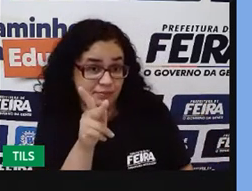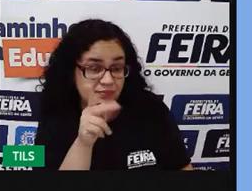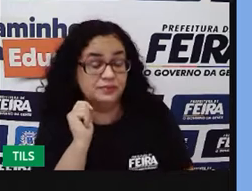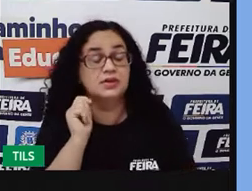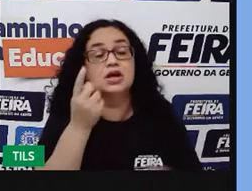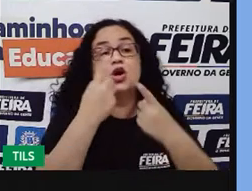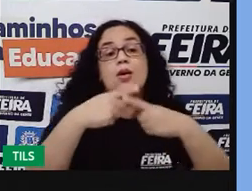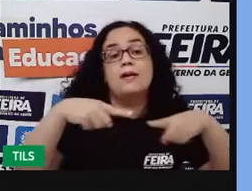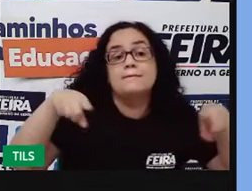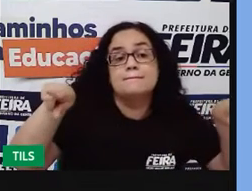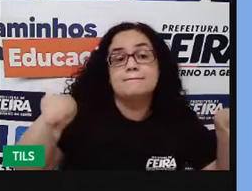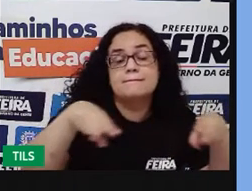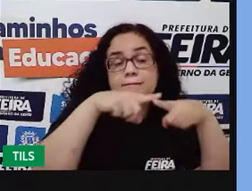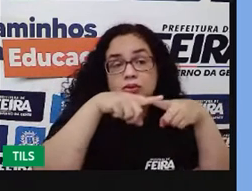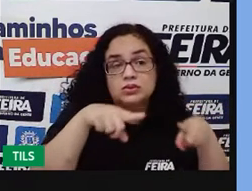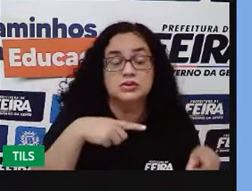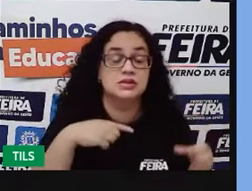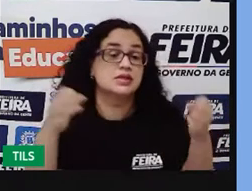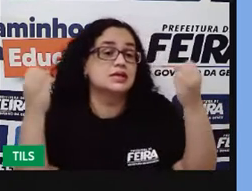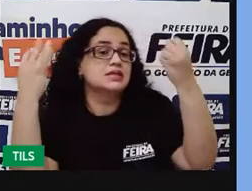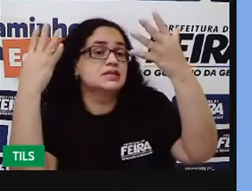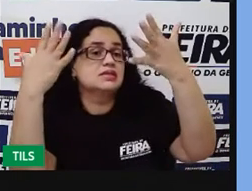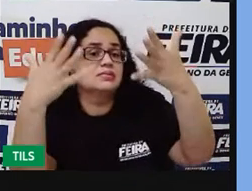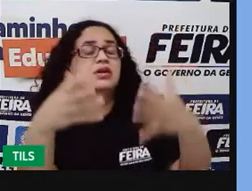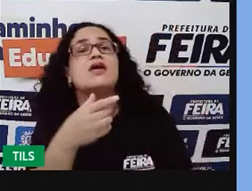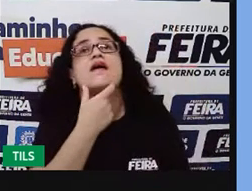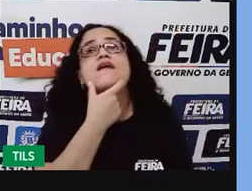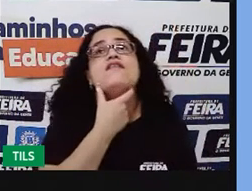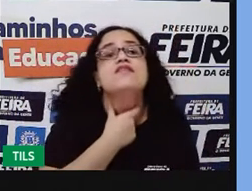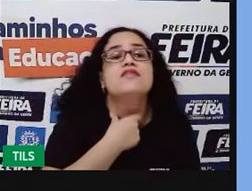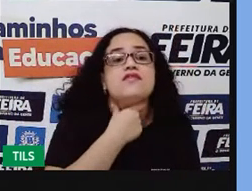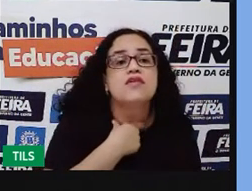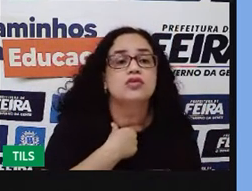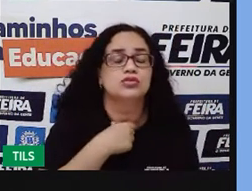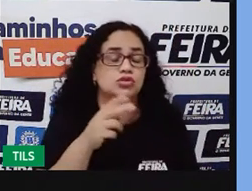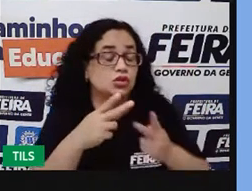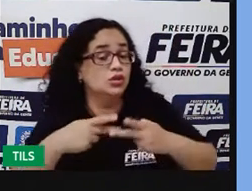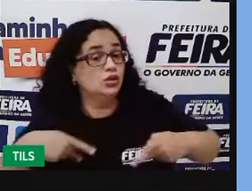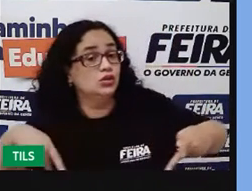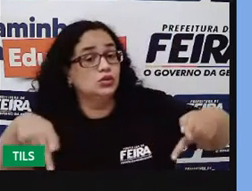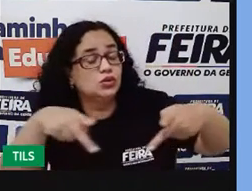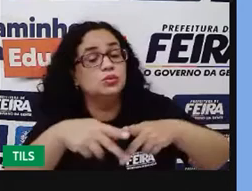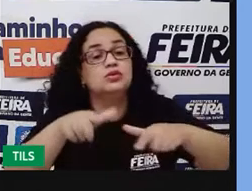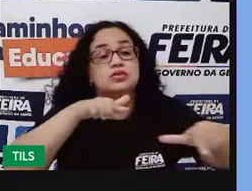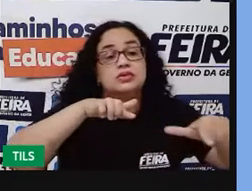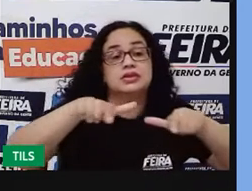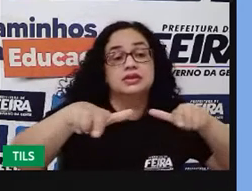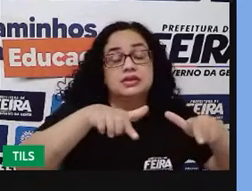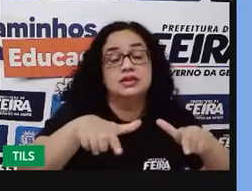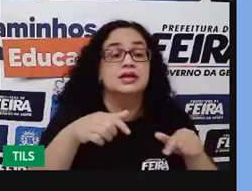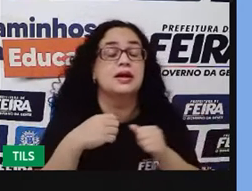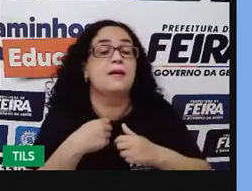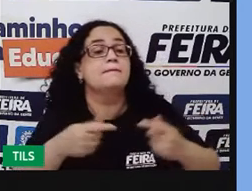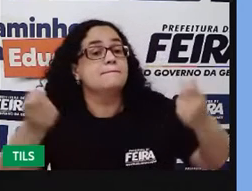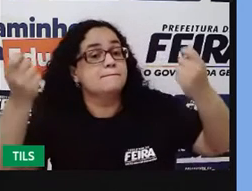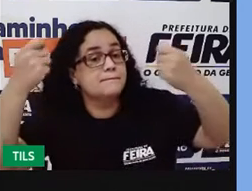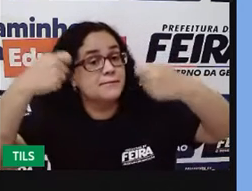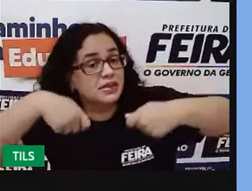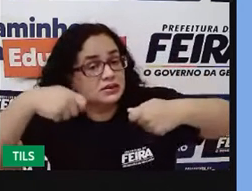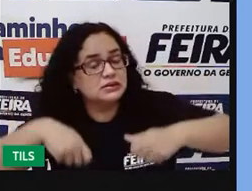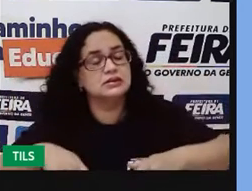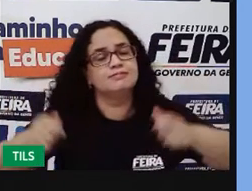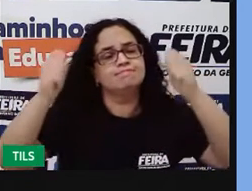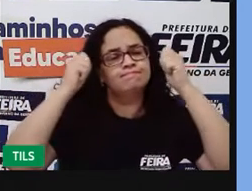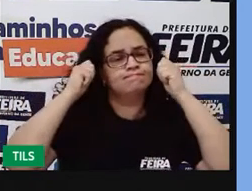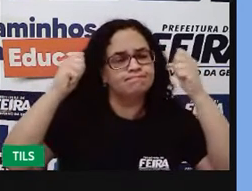essa música, ela traz um pouco sobre essa voz do povo, do povo trabalhador, que também precisa reivindicar seus